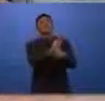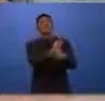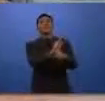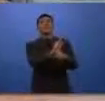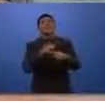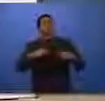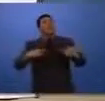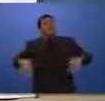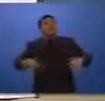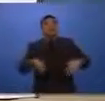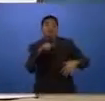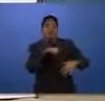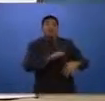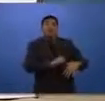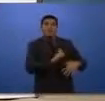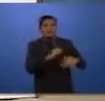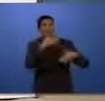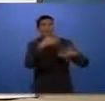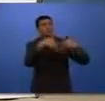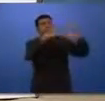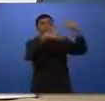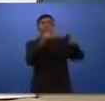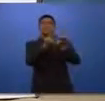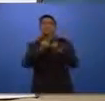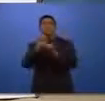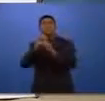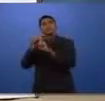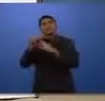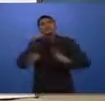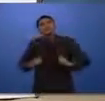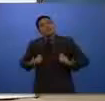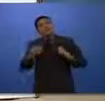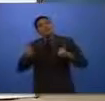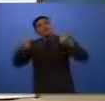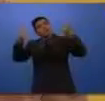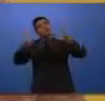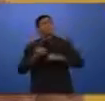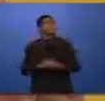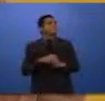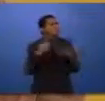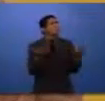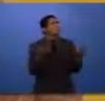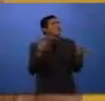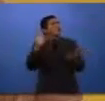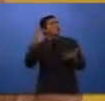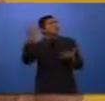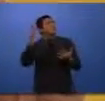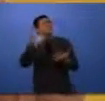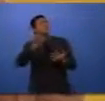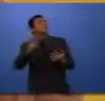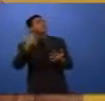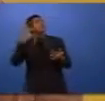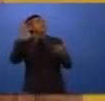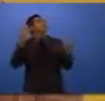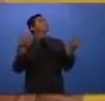amigo e isso vai com certeza melhorar a sua vida e o seu convívio social. Toniz, quais são os resultados que já foram conseguidos